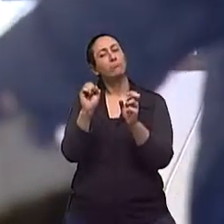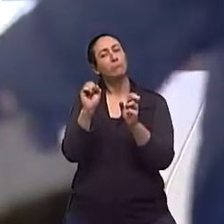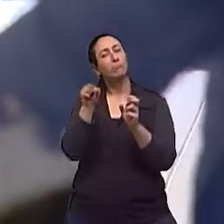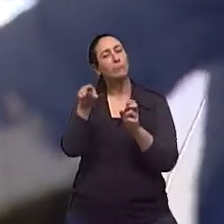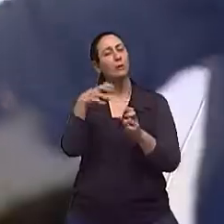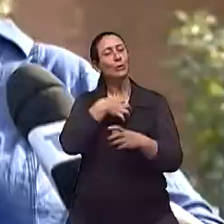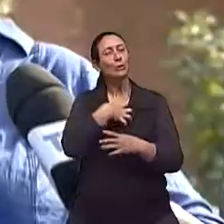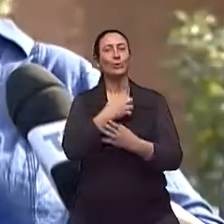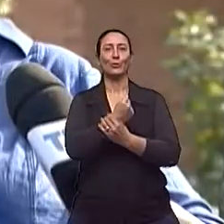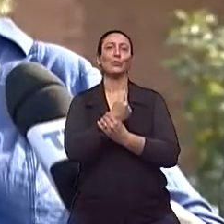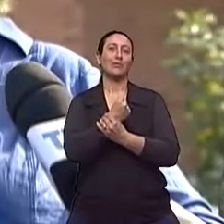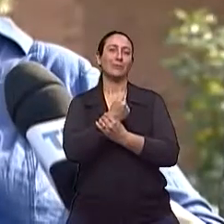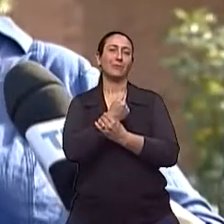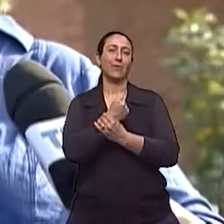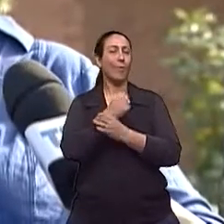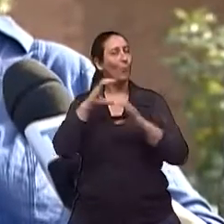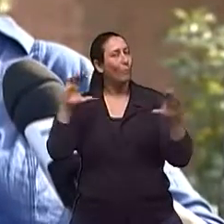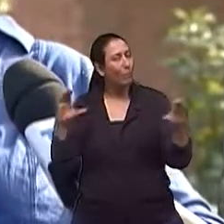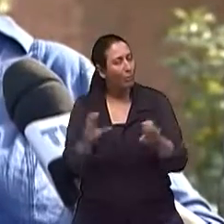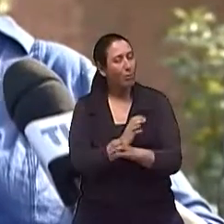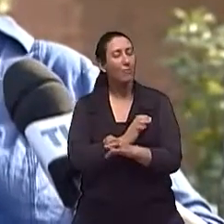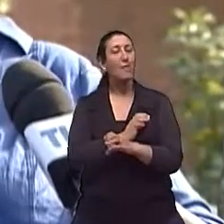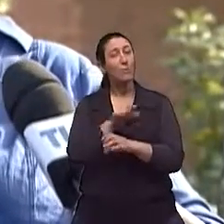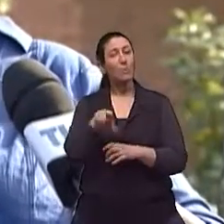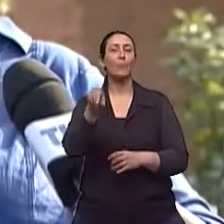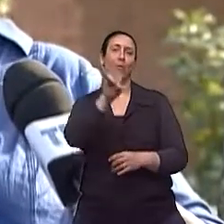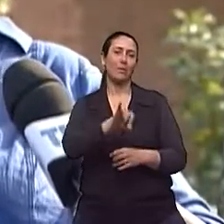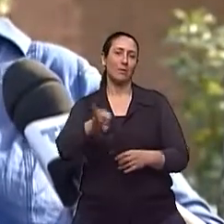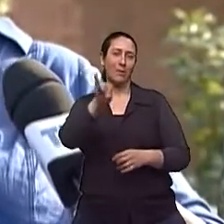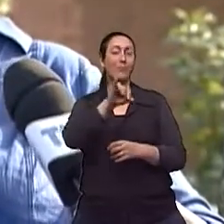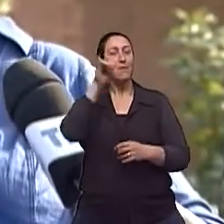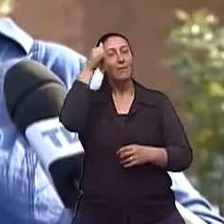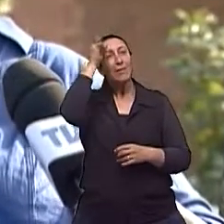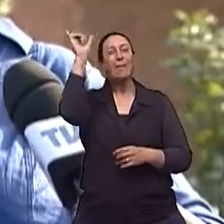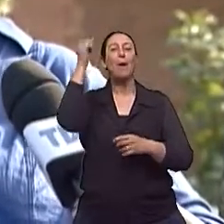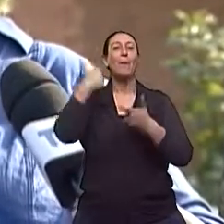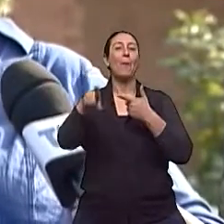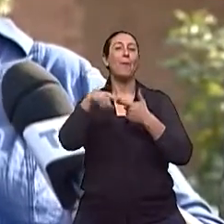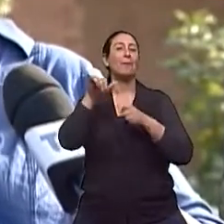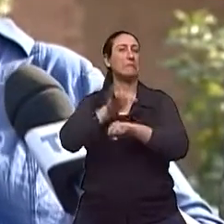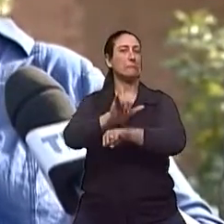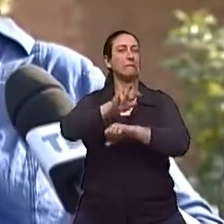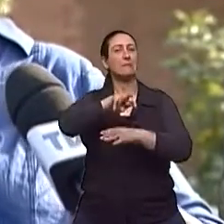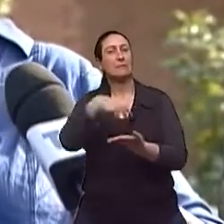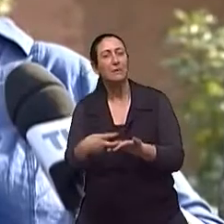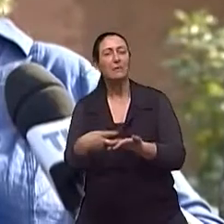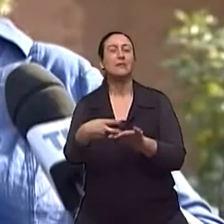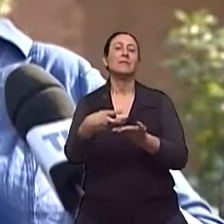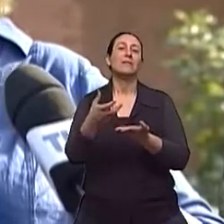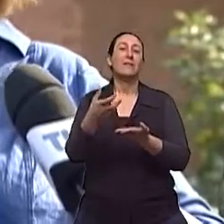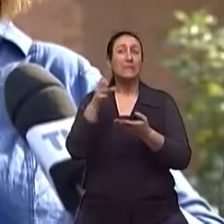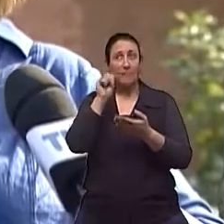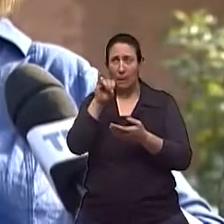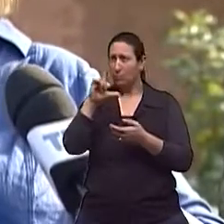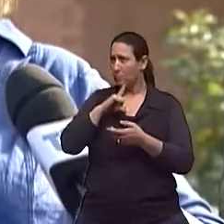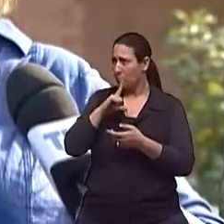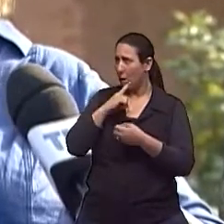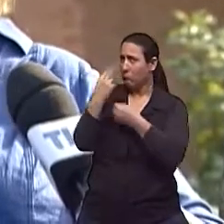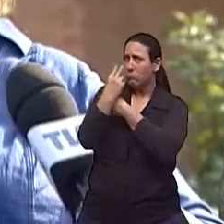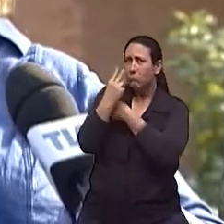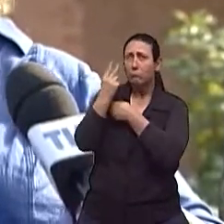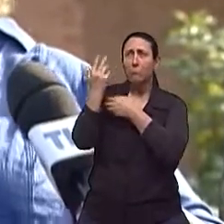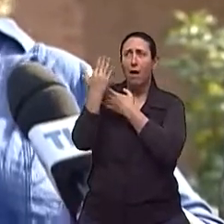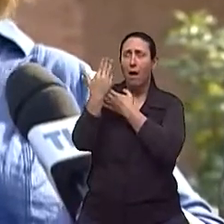essa segurança total e isso também evita as quedas. Quando ele se sente querido, amado por todos,